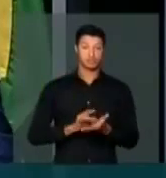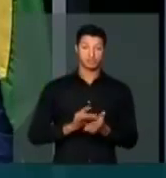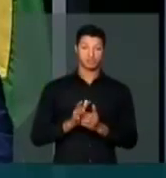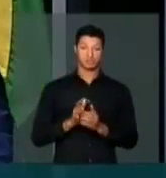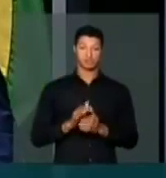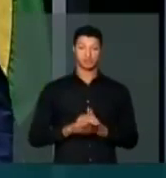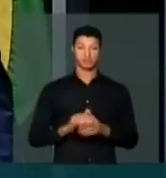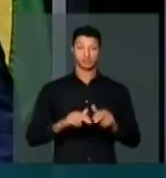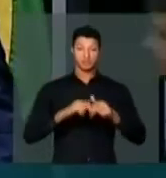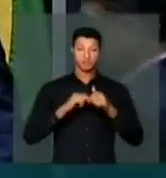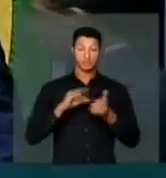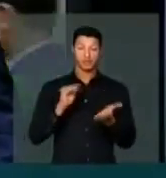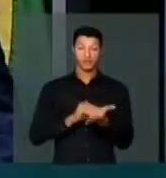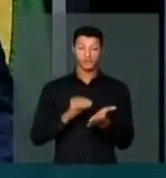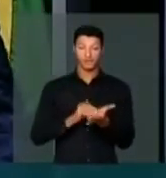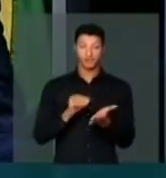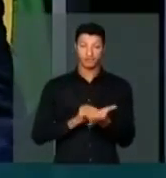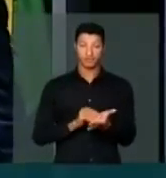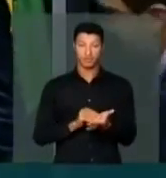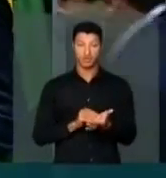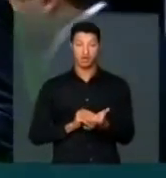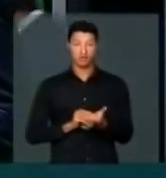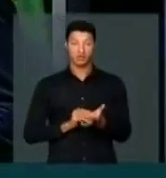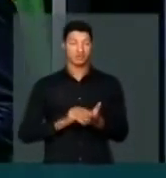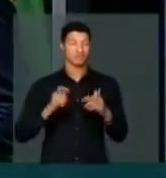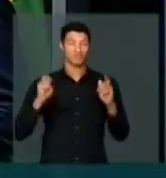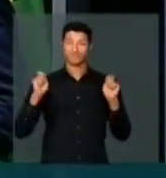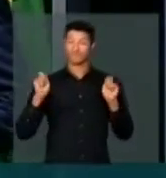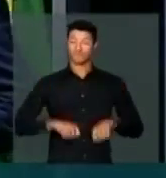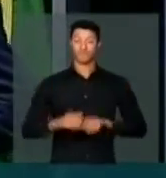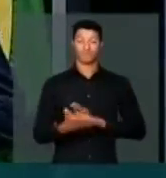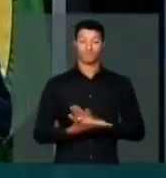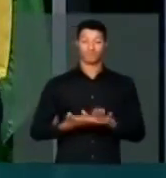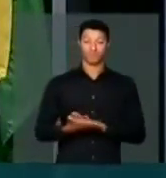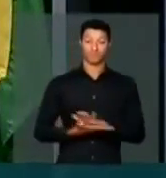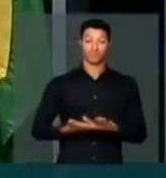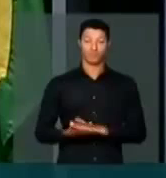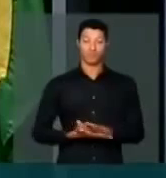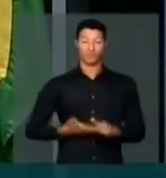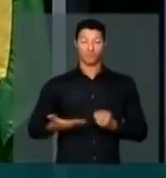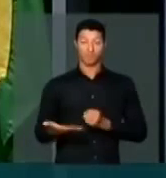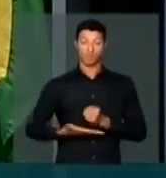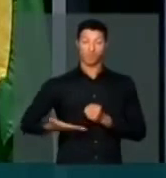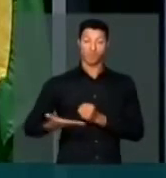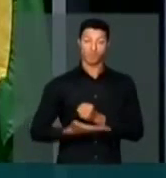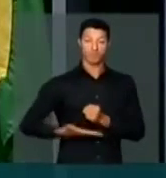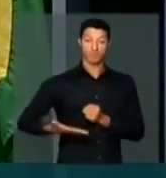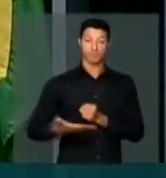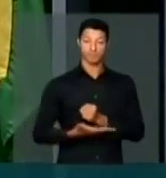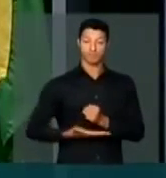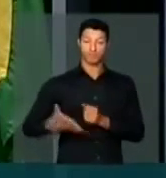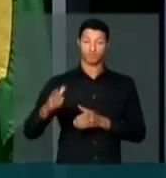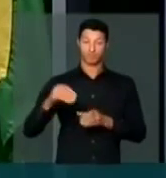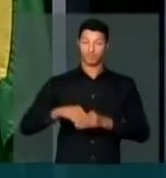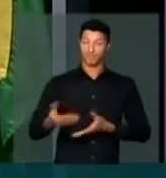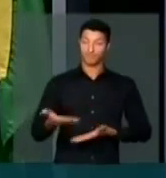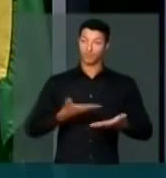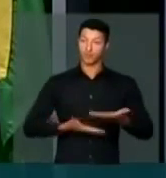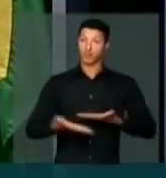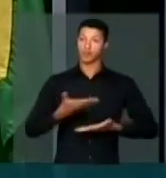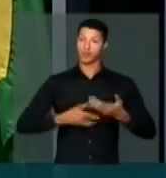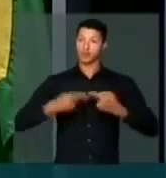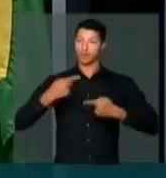pela falta de condições básicas na relação